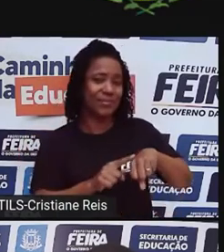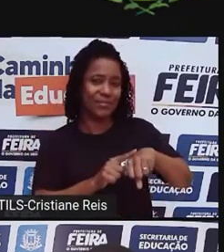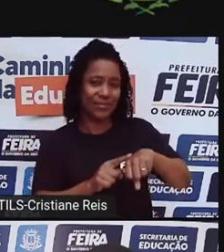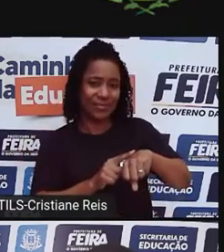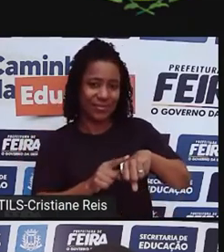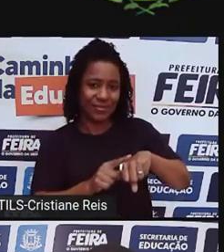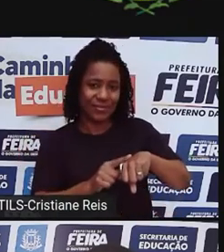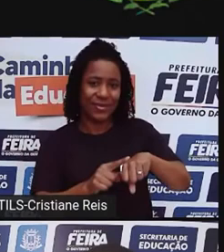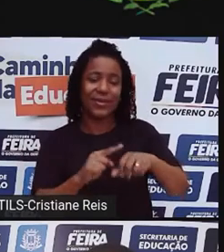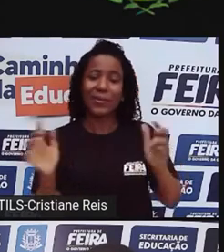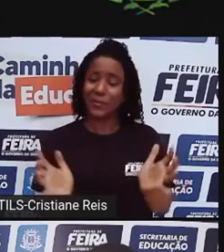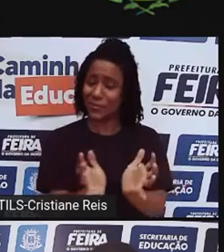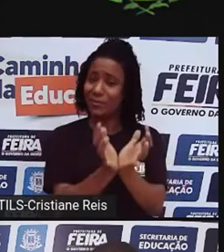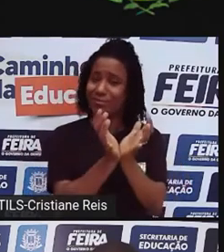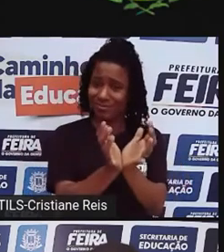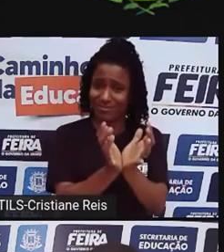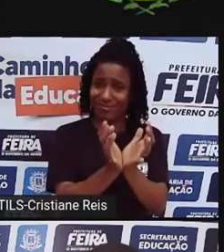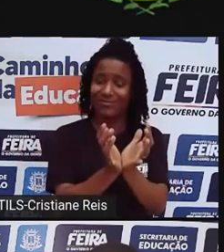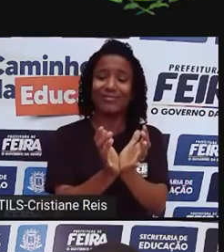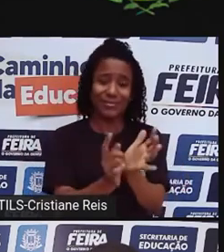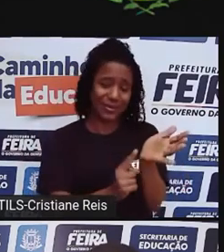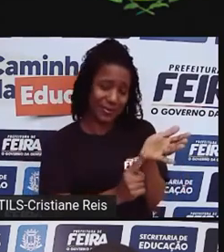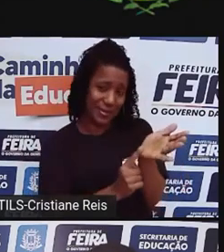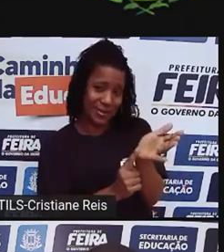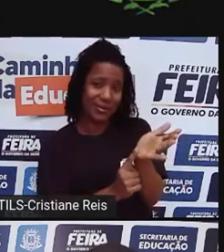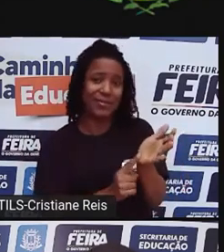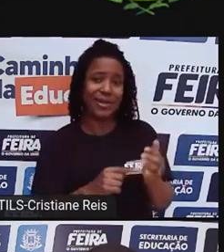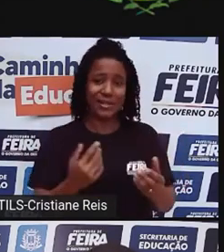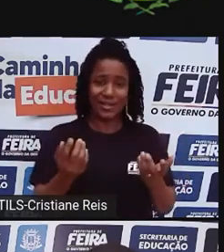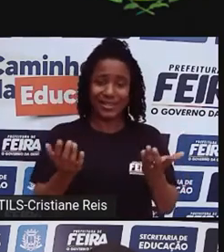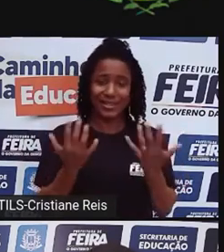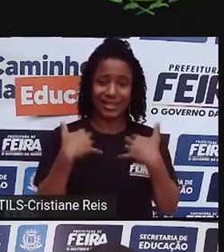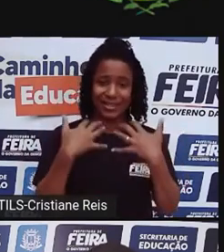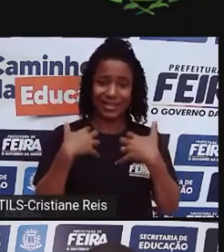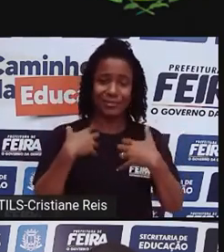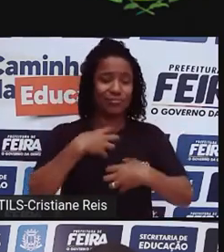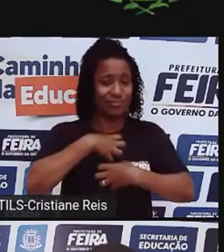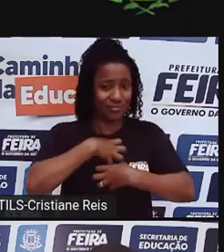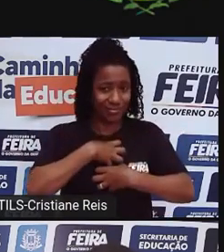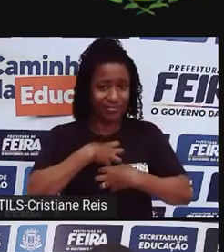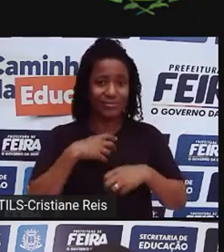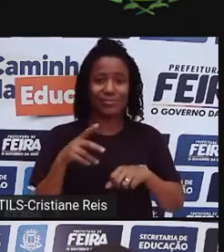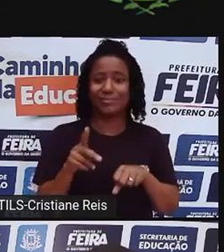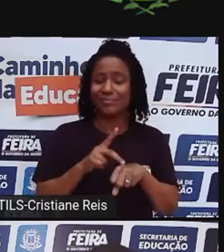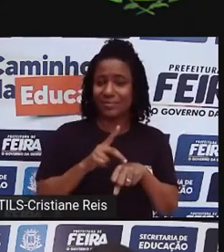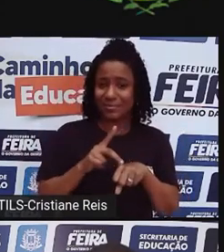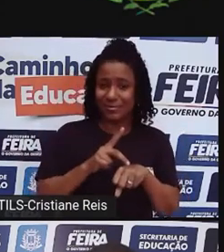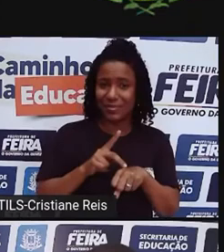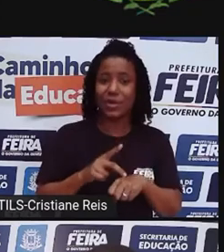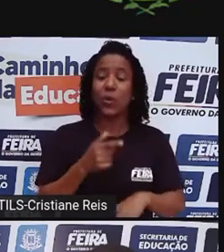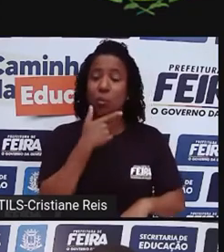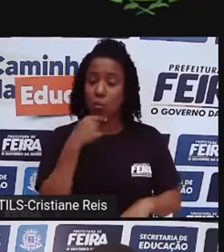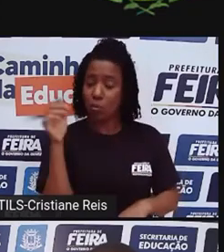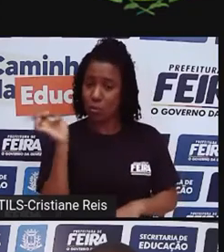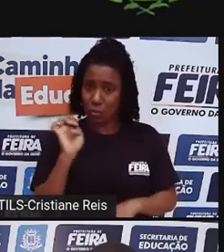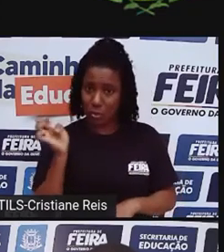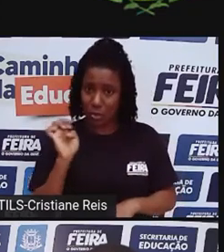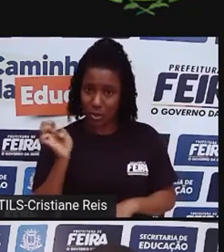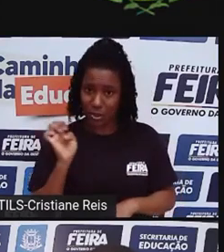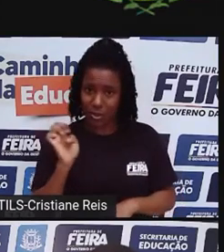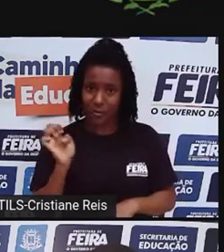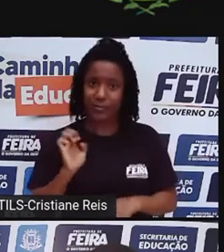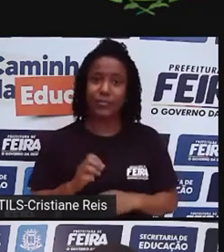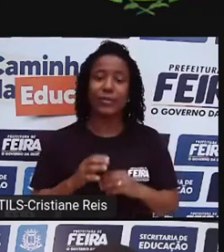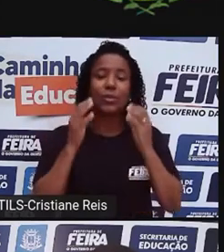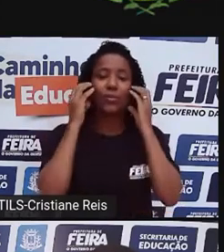e pardos, então me considero um homem preto na minha constituição, de diversos marcadores. Sou um homem gay. Nesse momento eu estou...